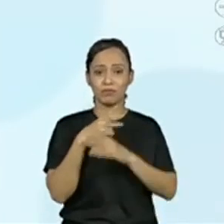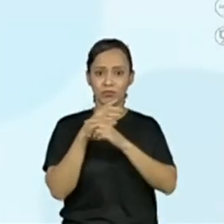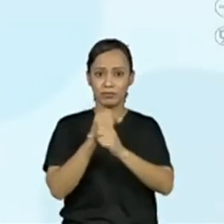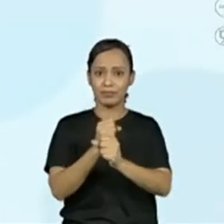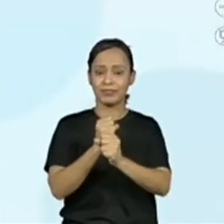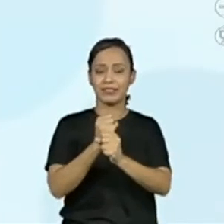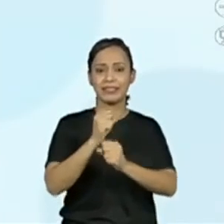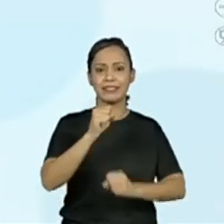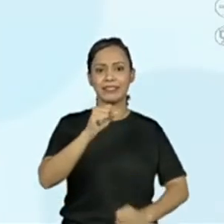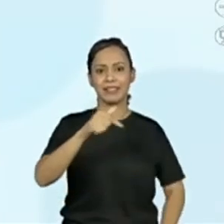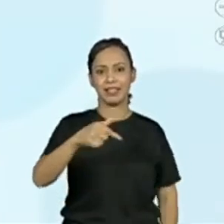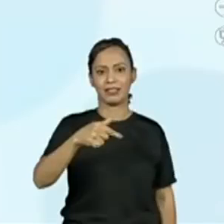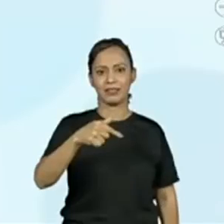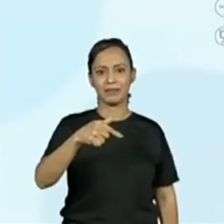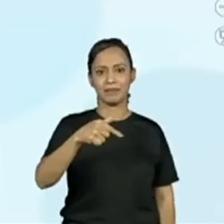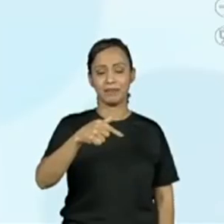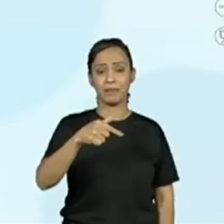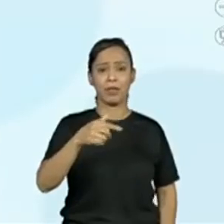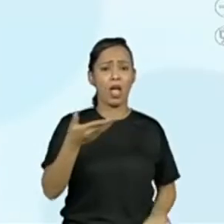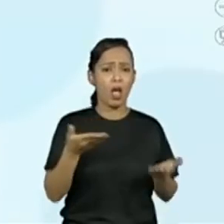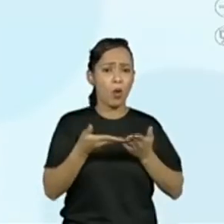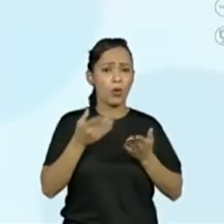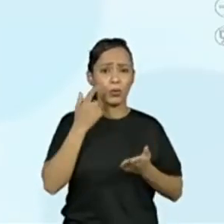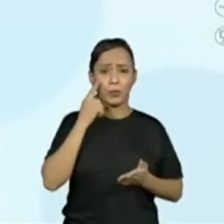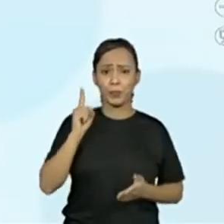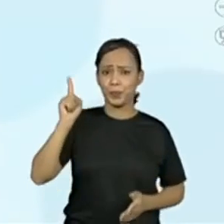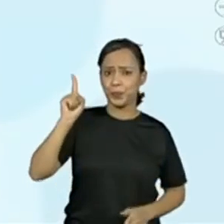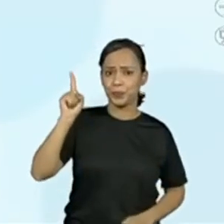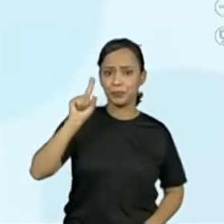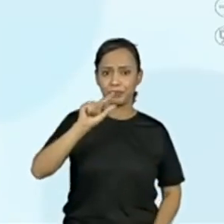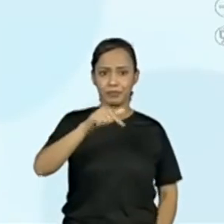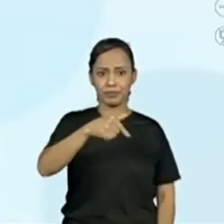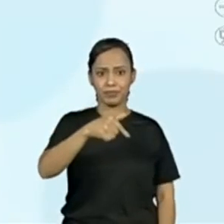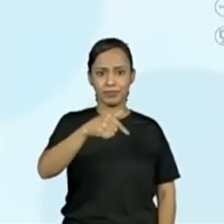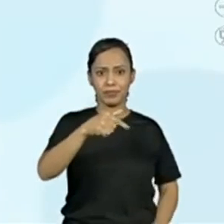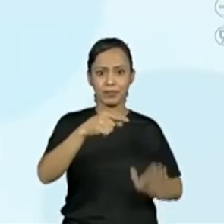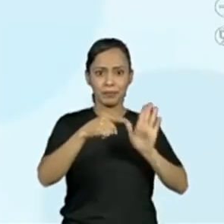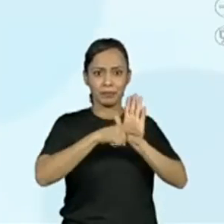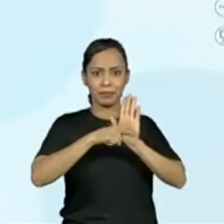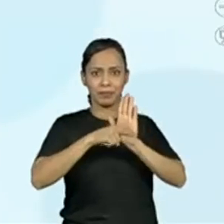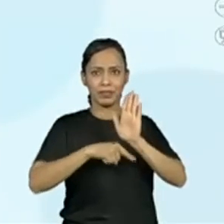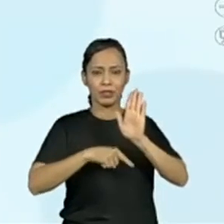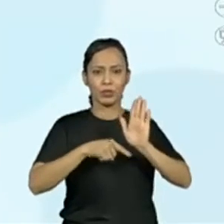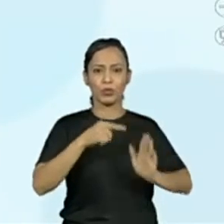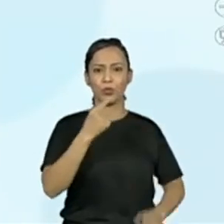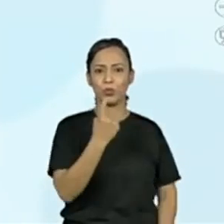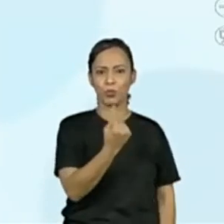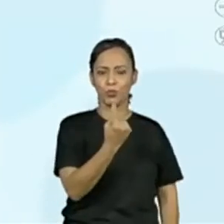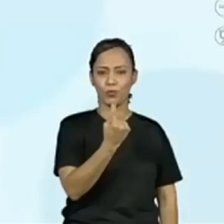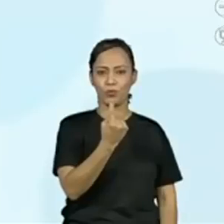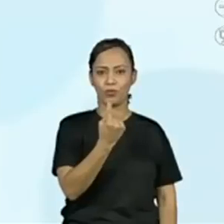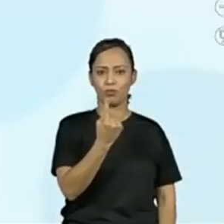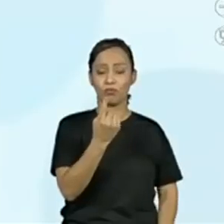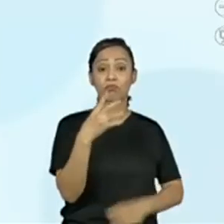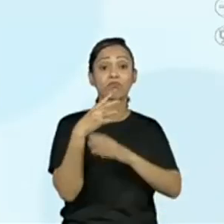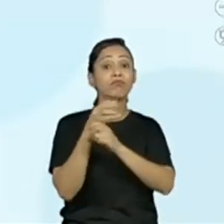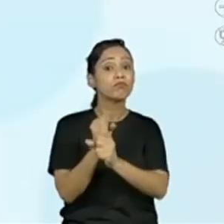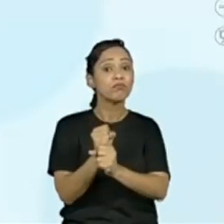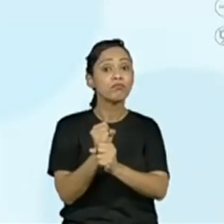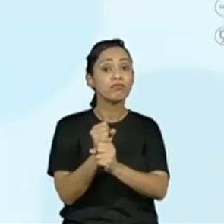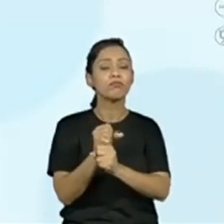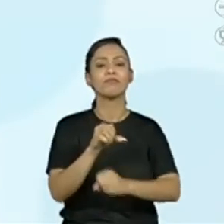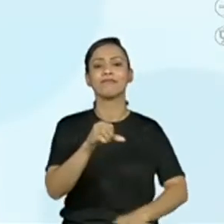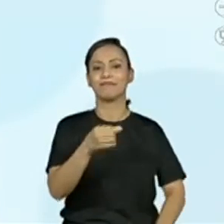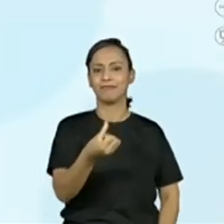também o 7 menos 1. Encontraremos o número 6. Isso